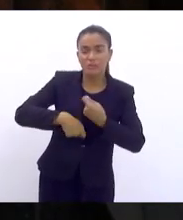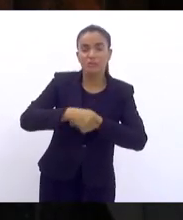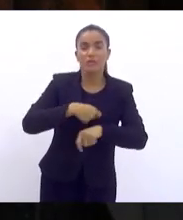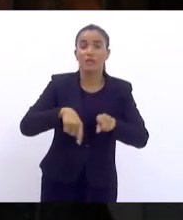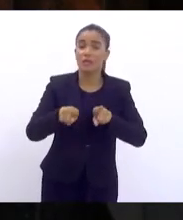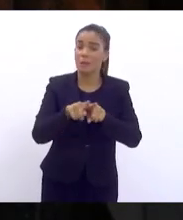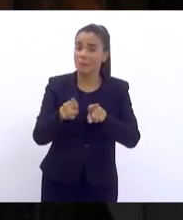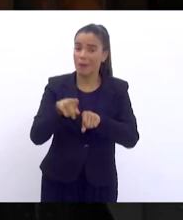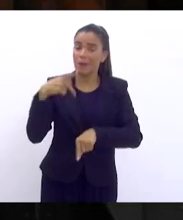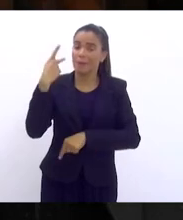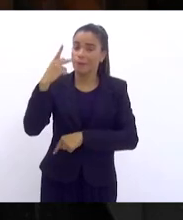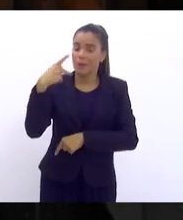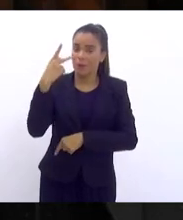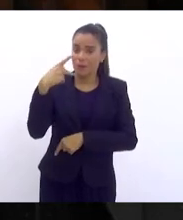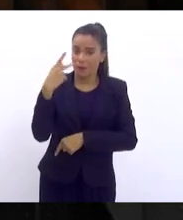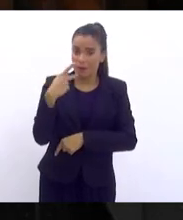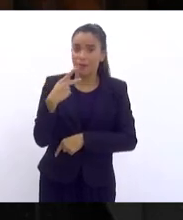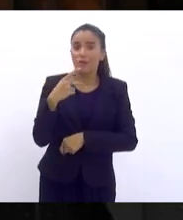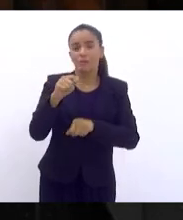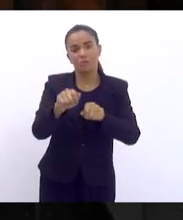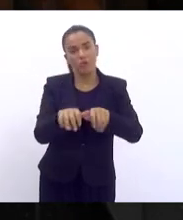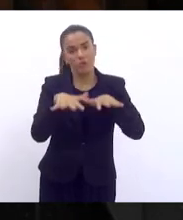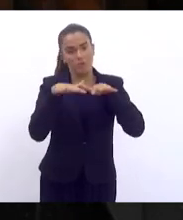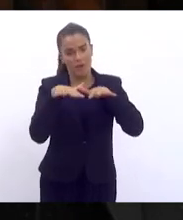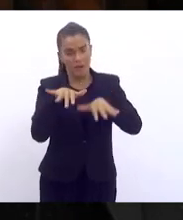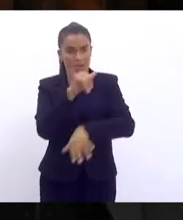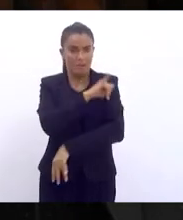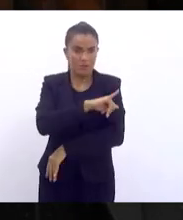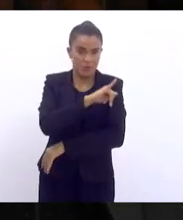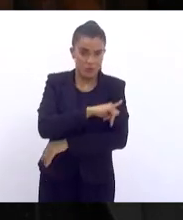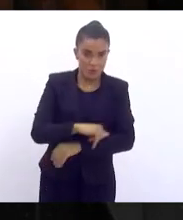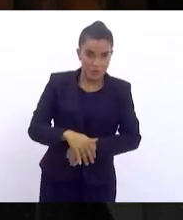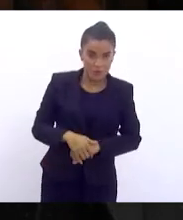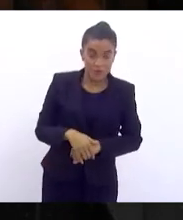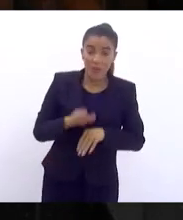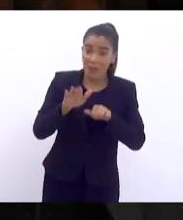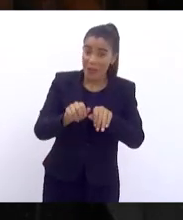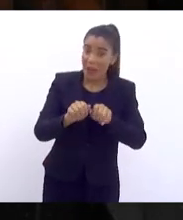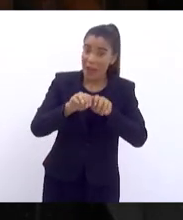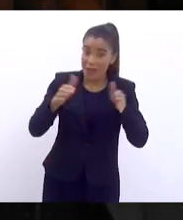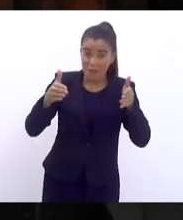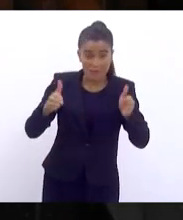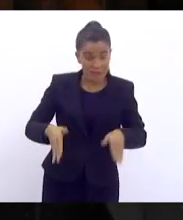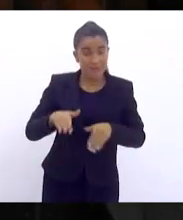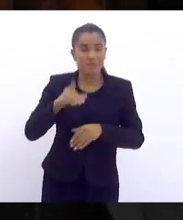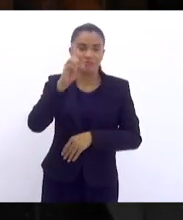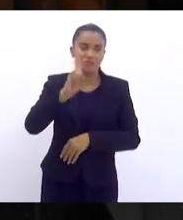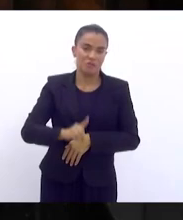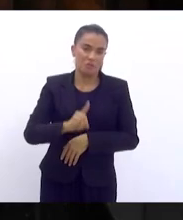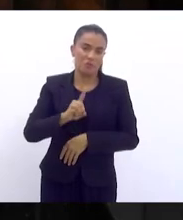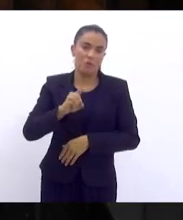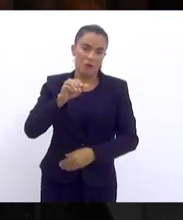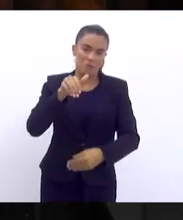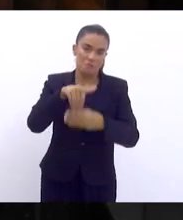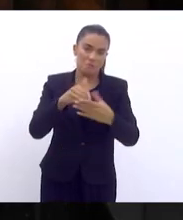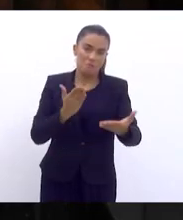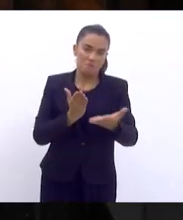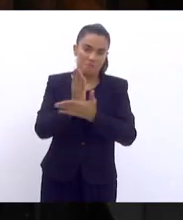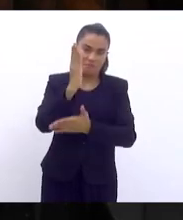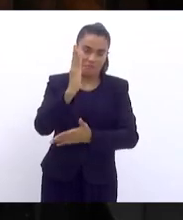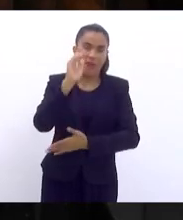politicamente o parlamento fluminense. A mesa diretora eleita é a mesa diretora